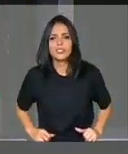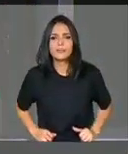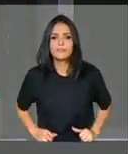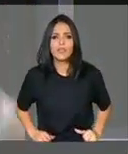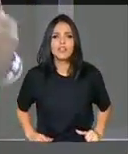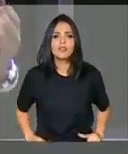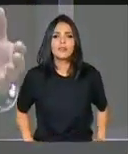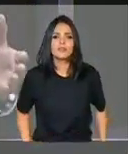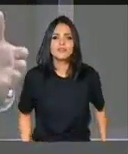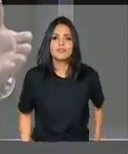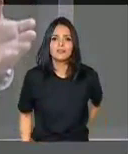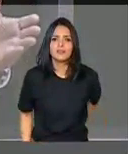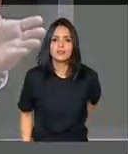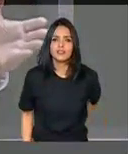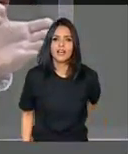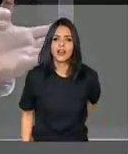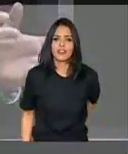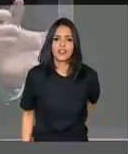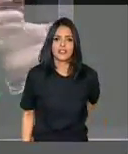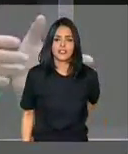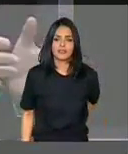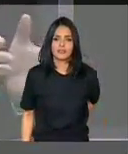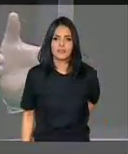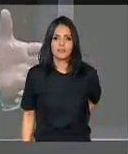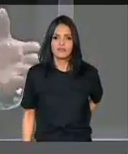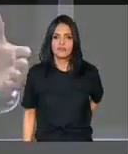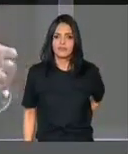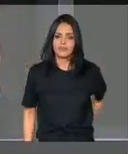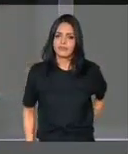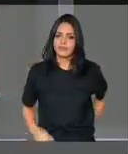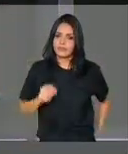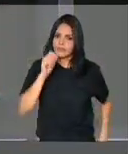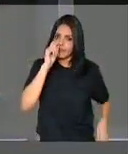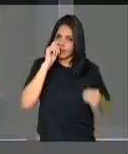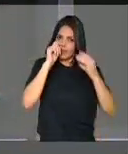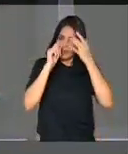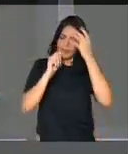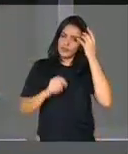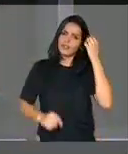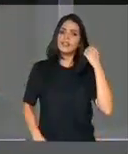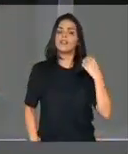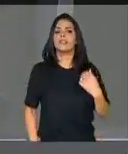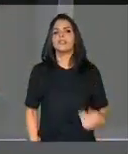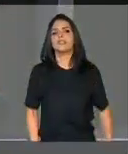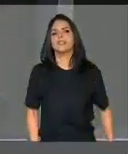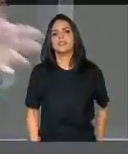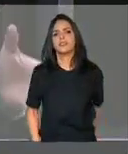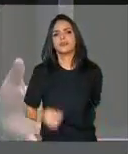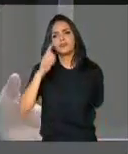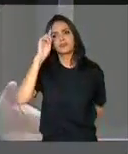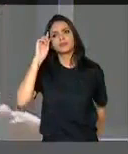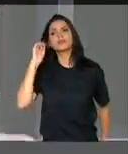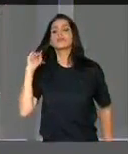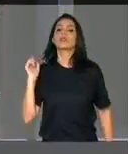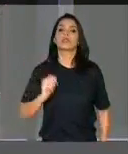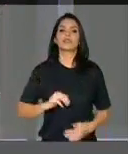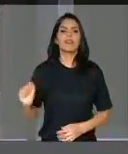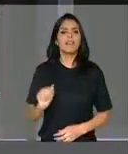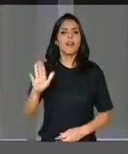do que a demanda, tem mais caminhão ofertando para fazer frete do que frete.